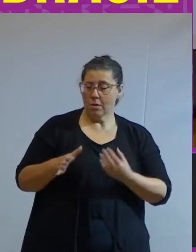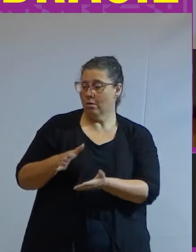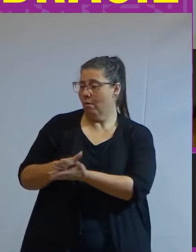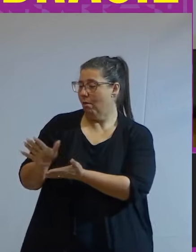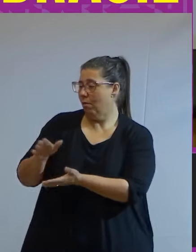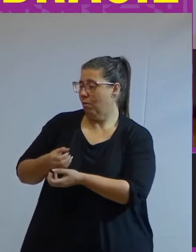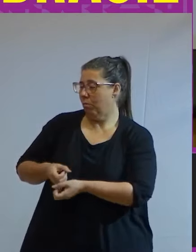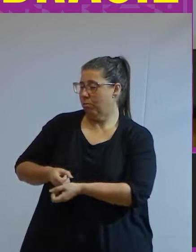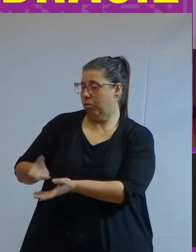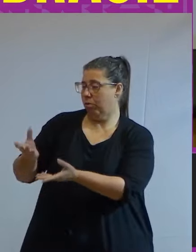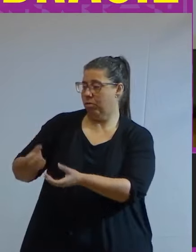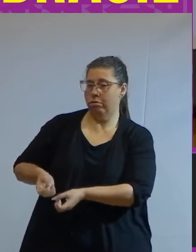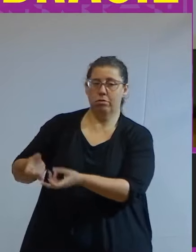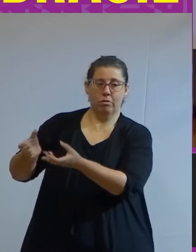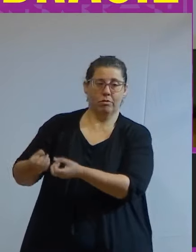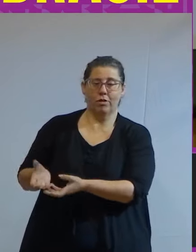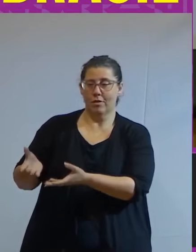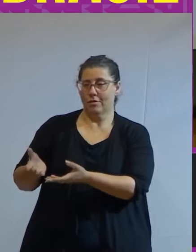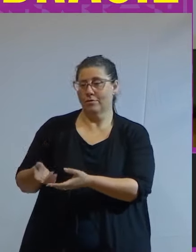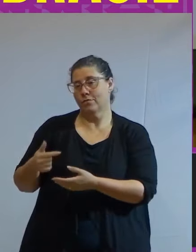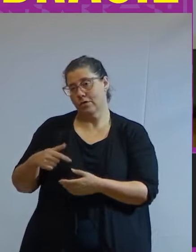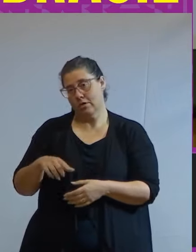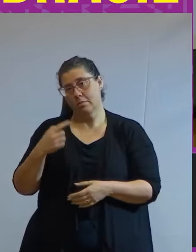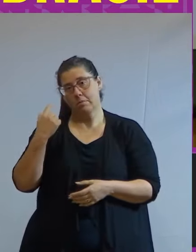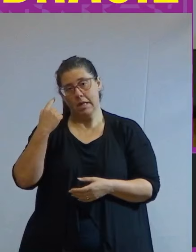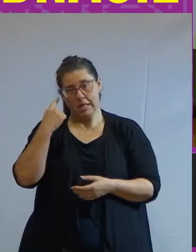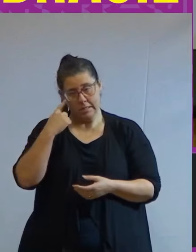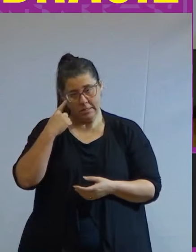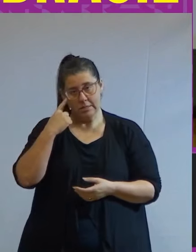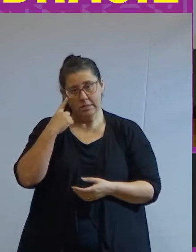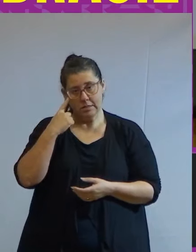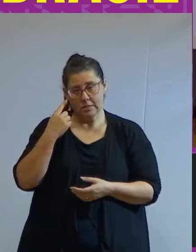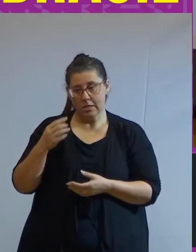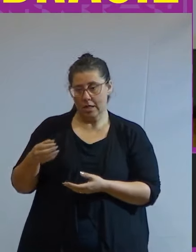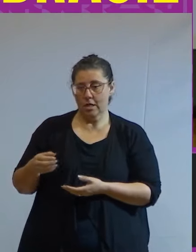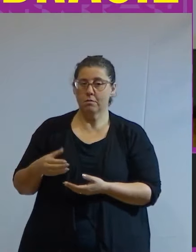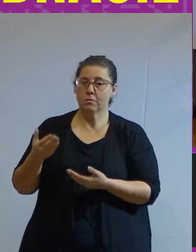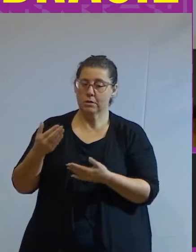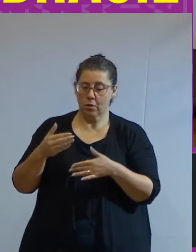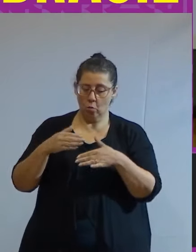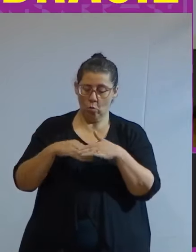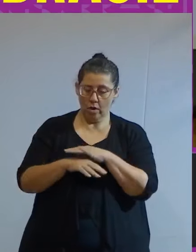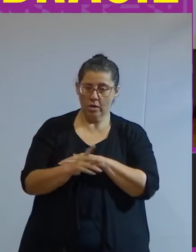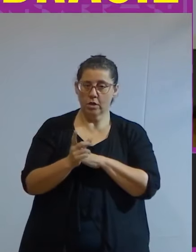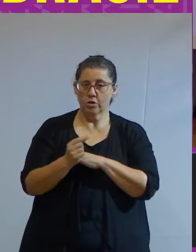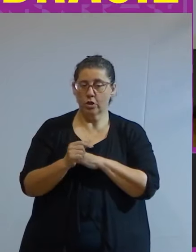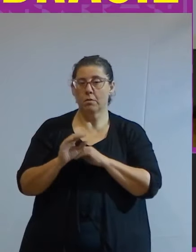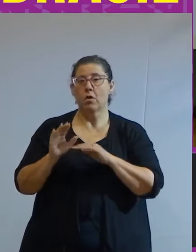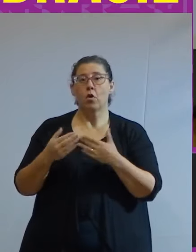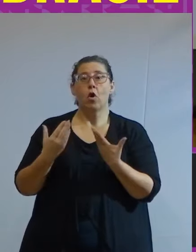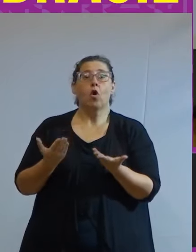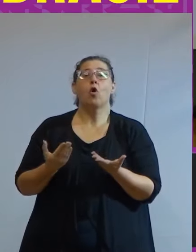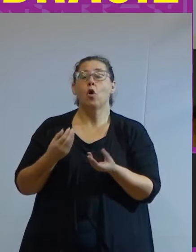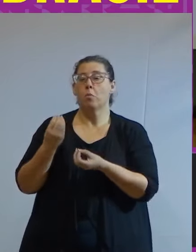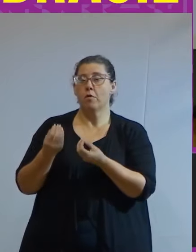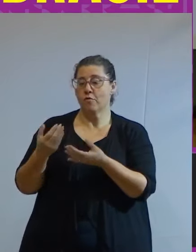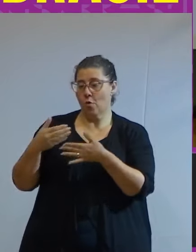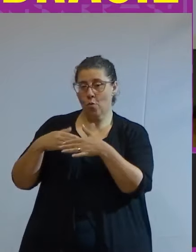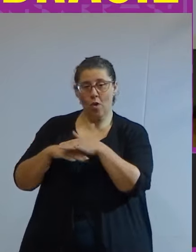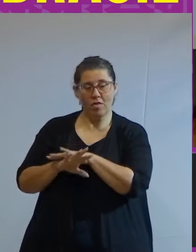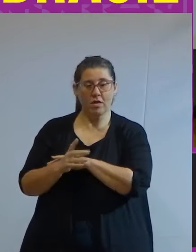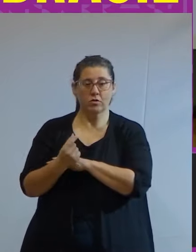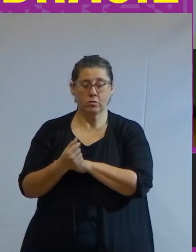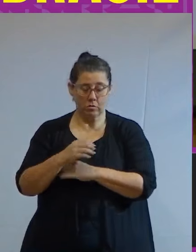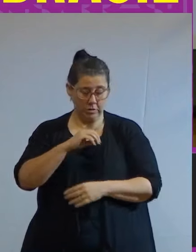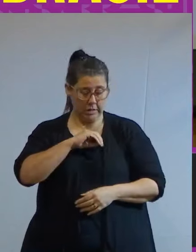você gasta mais do que ganha então por isso que você deve pensar em economizar um pouco mais mas como vamos economizar num país onde